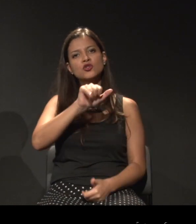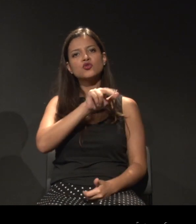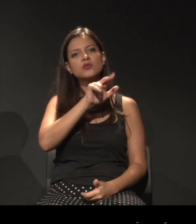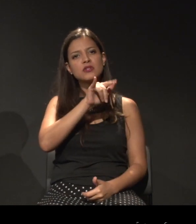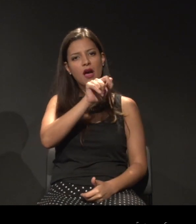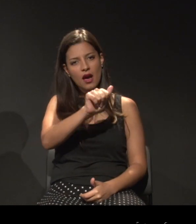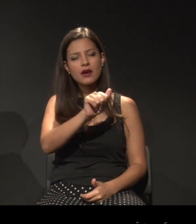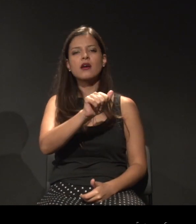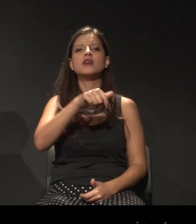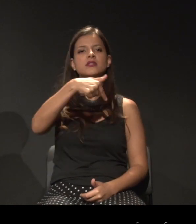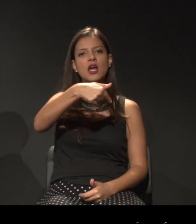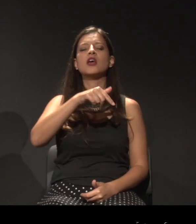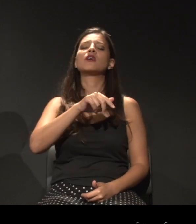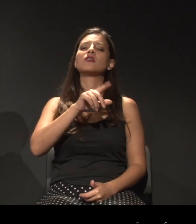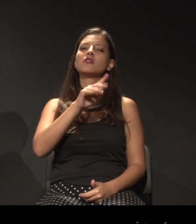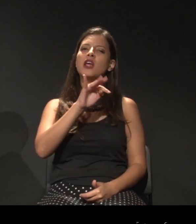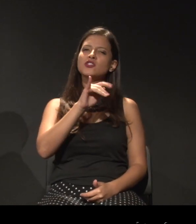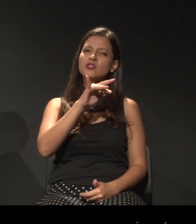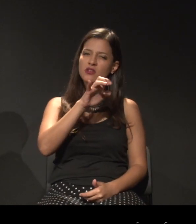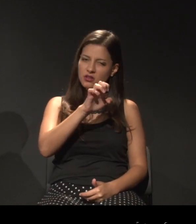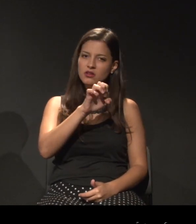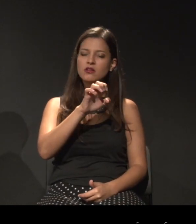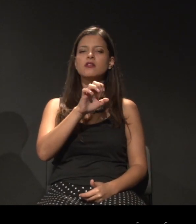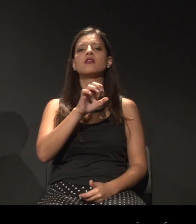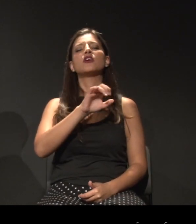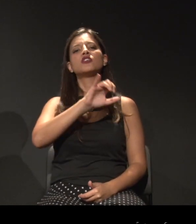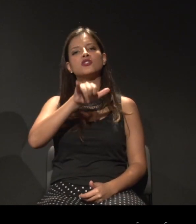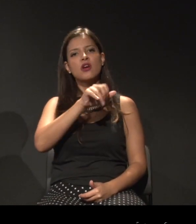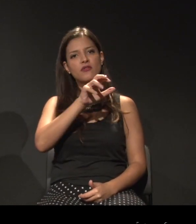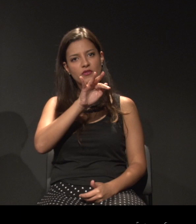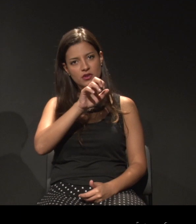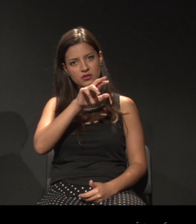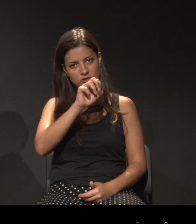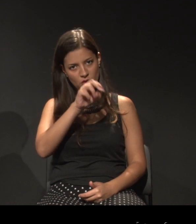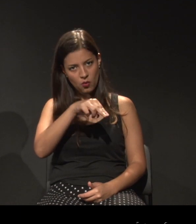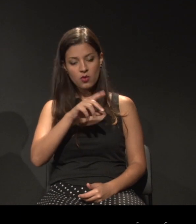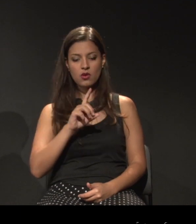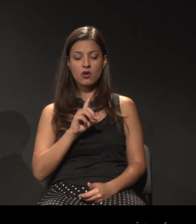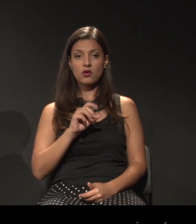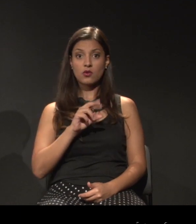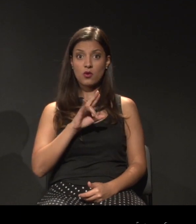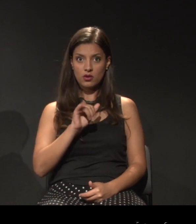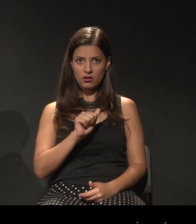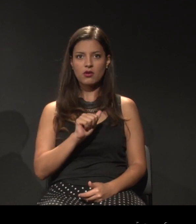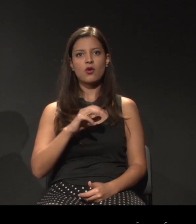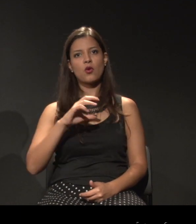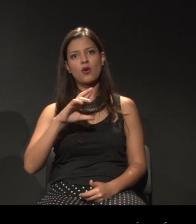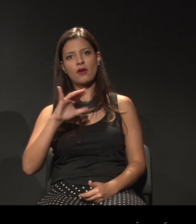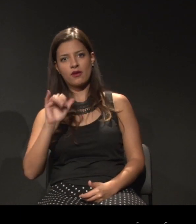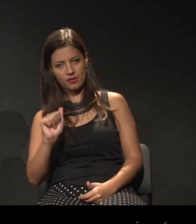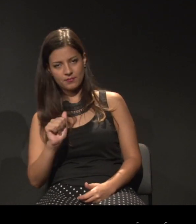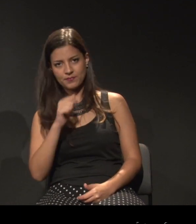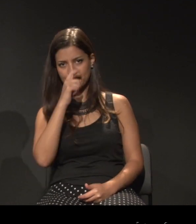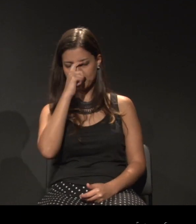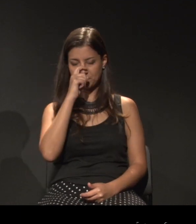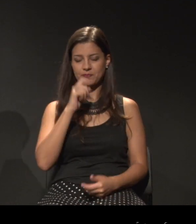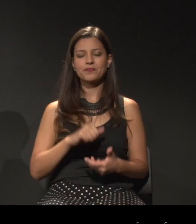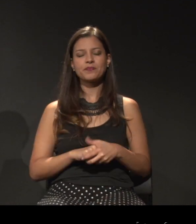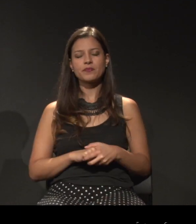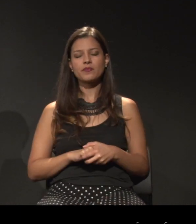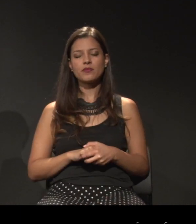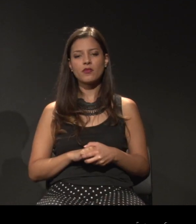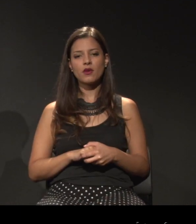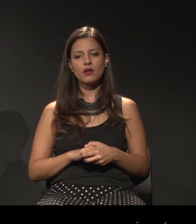Tatiana e Dória, Gerson Sabacchi e Robson Correia. Cito elas e eles, pois eu não posso